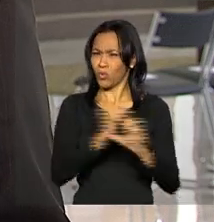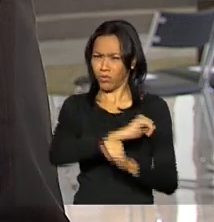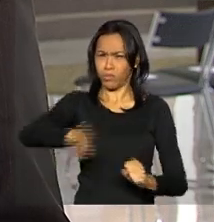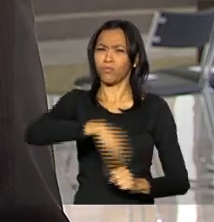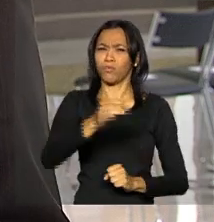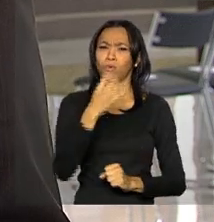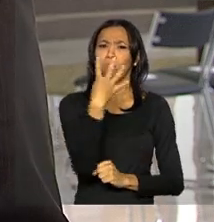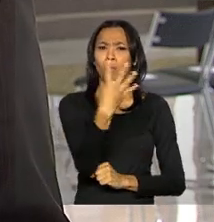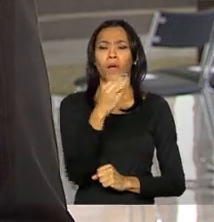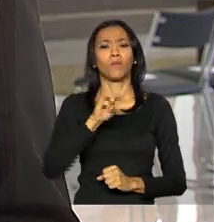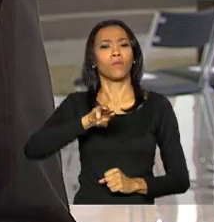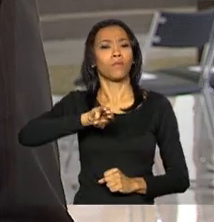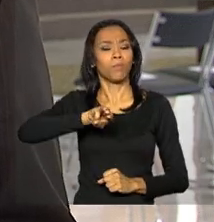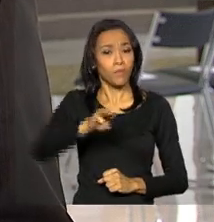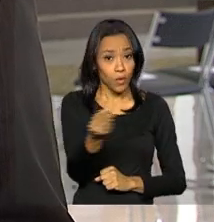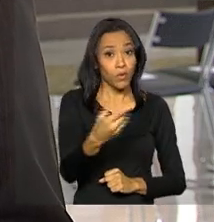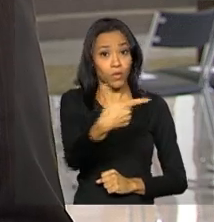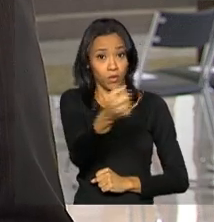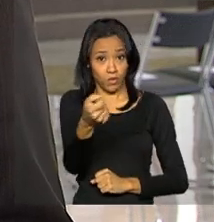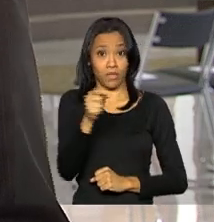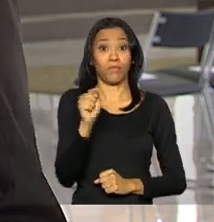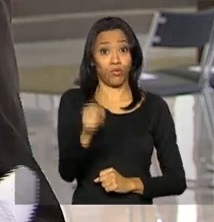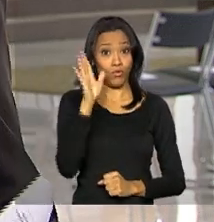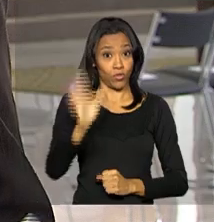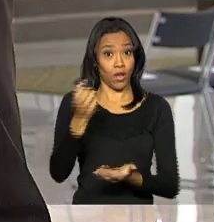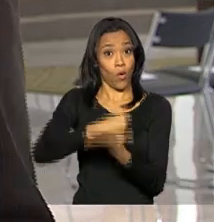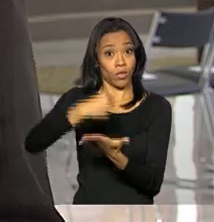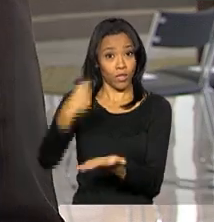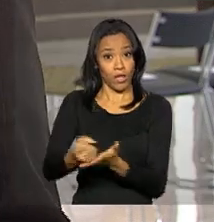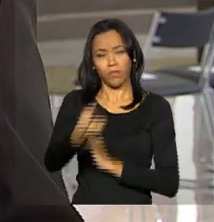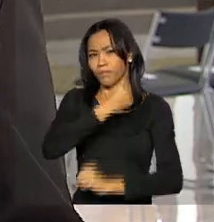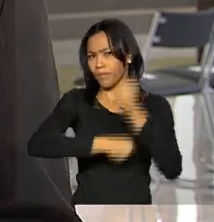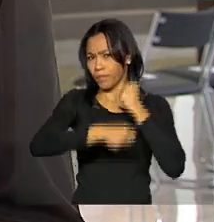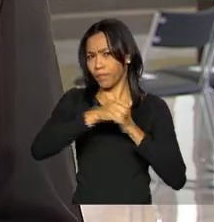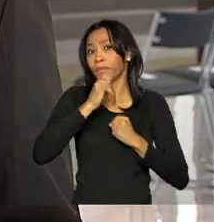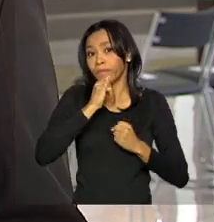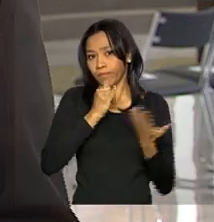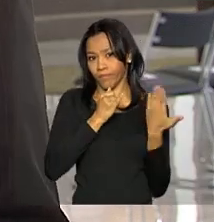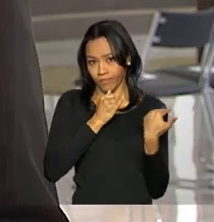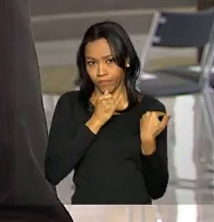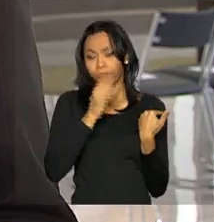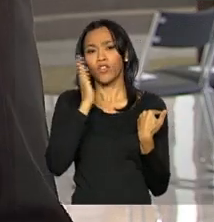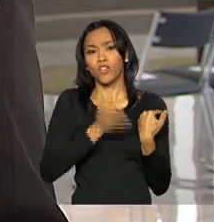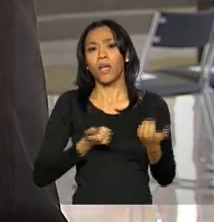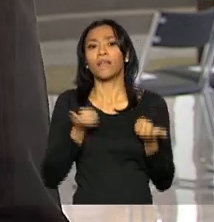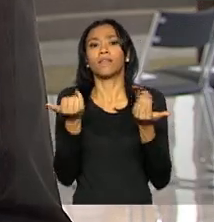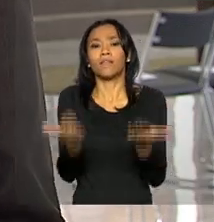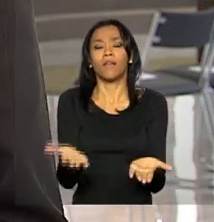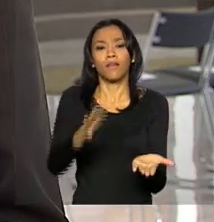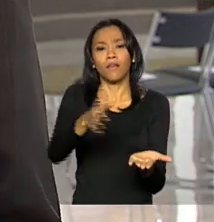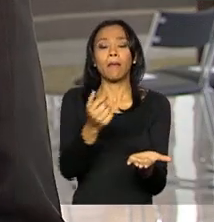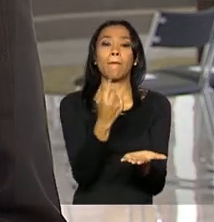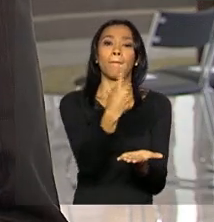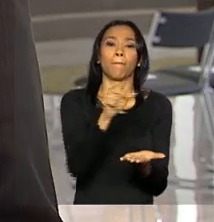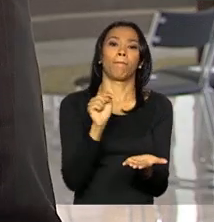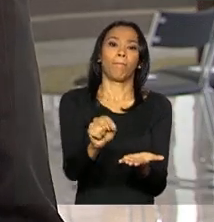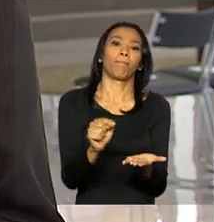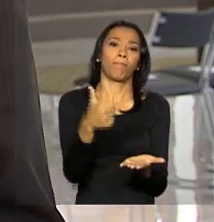milhões e 200 mil que foram contratadas. No ano passado, por exemplo, foram entregues em média 1